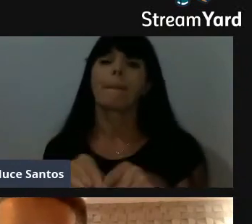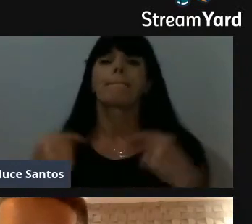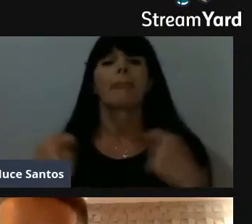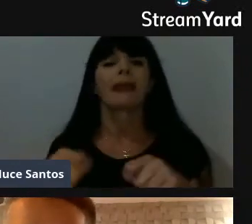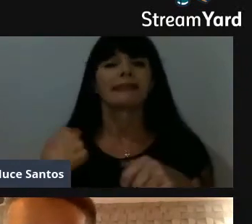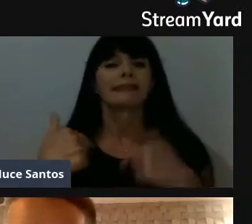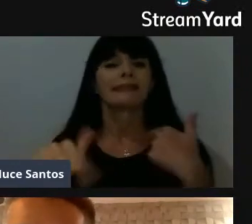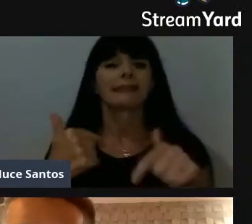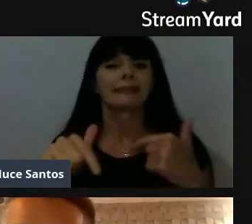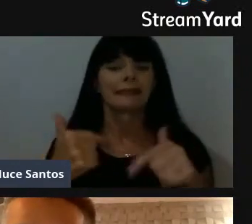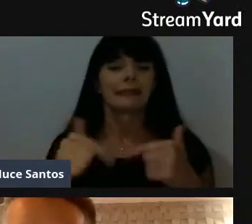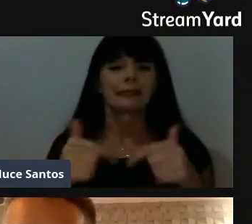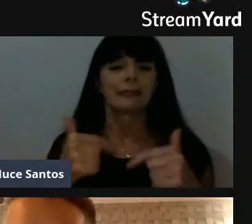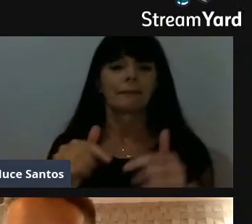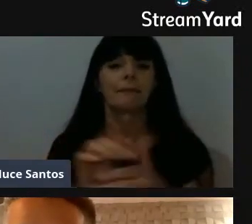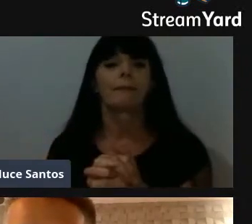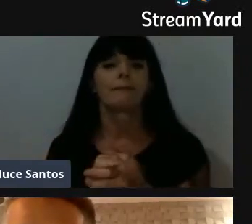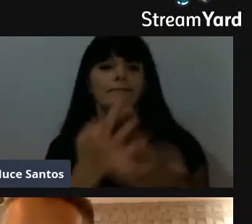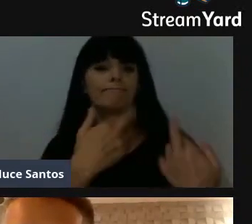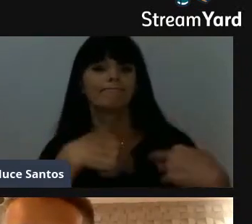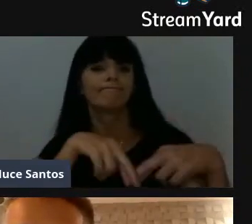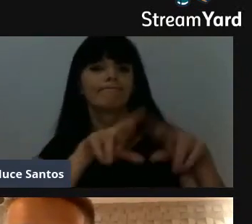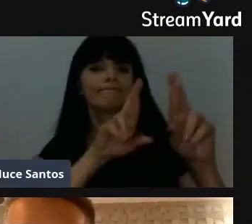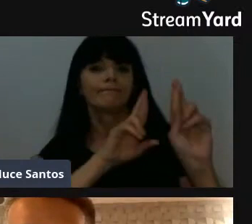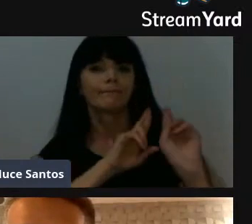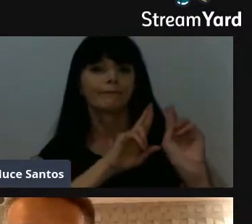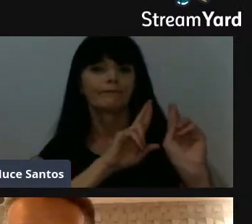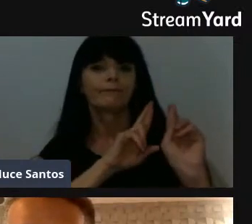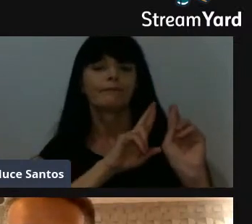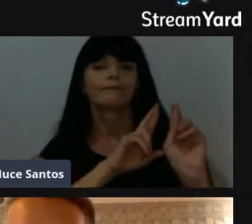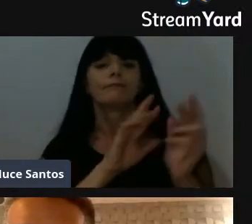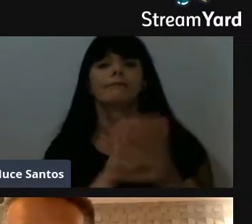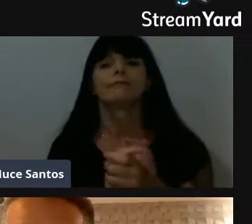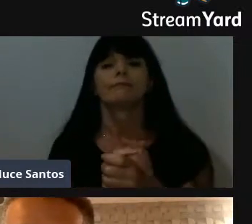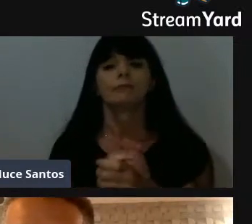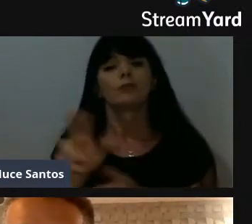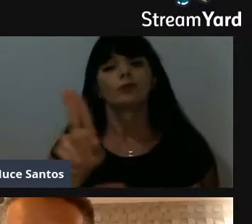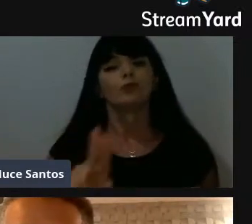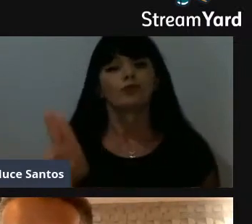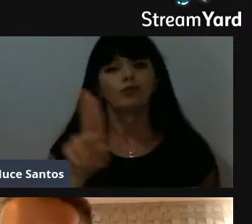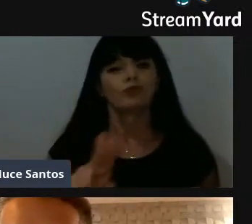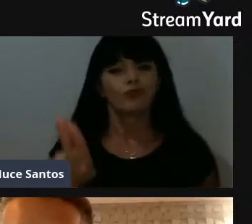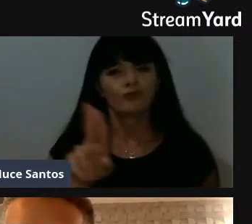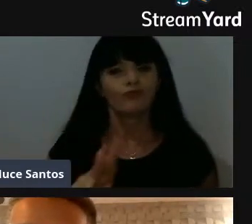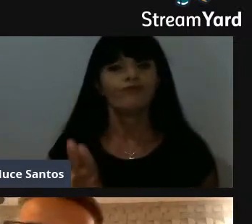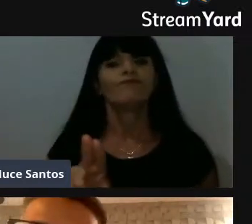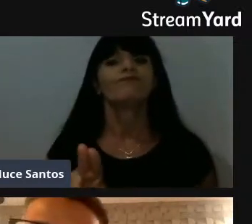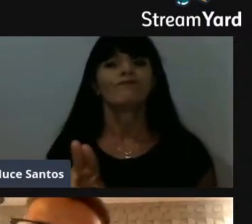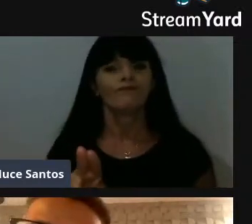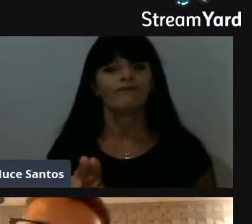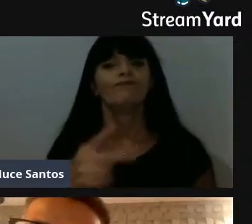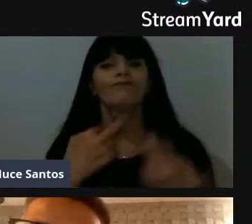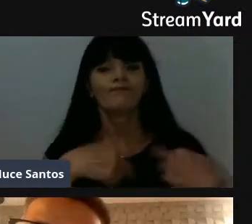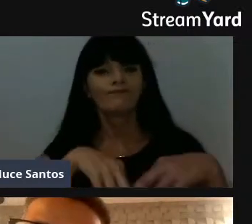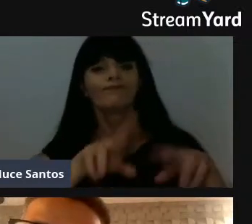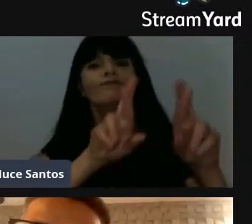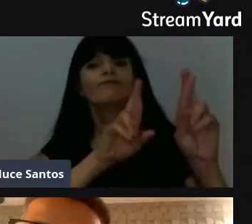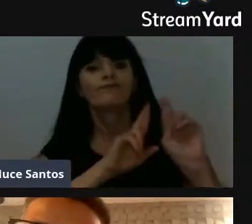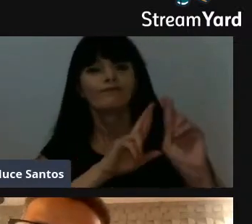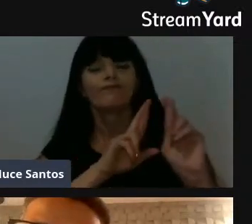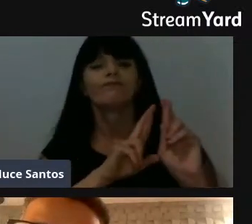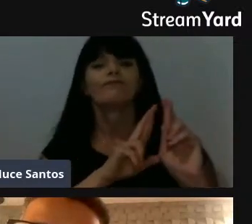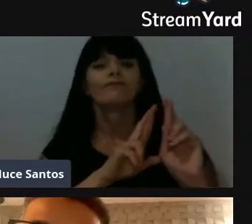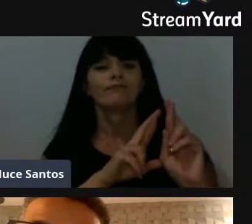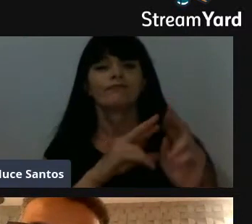na VIP, ser responsável pela operação, para que tudo funcione, traz uma responsabilidade muito grande, é um